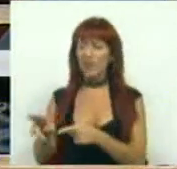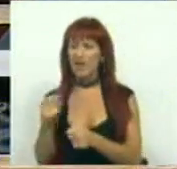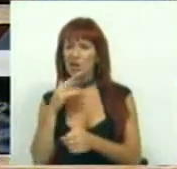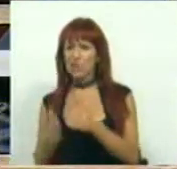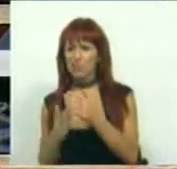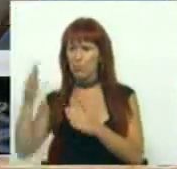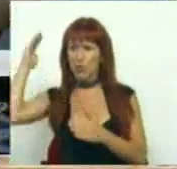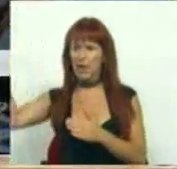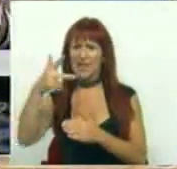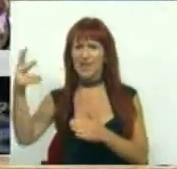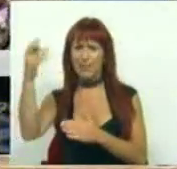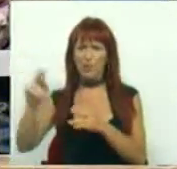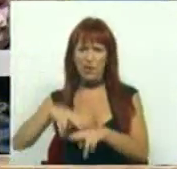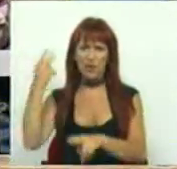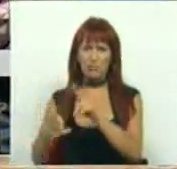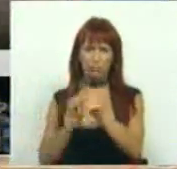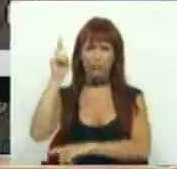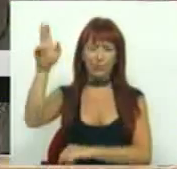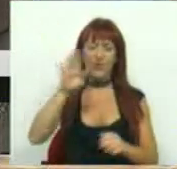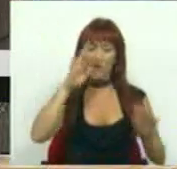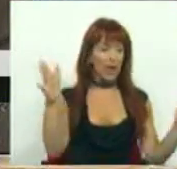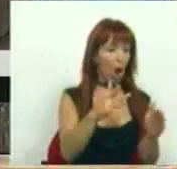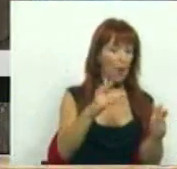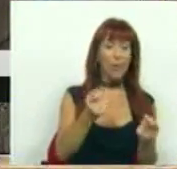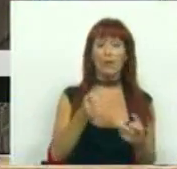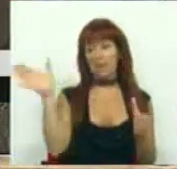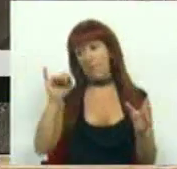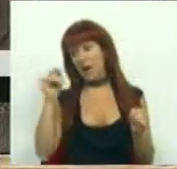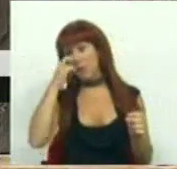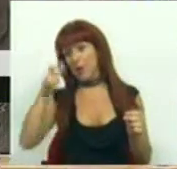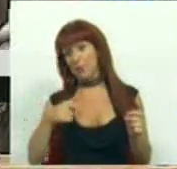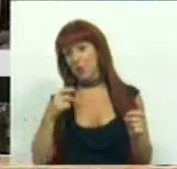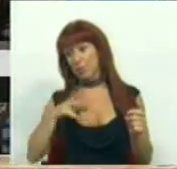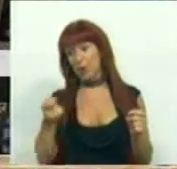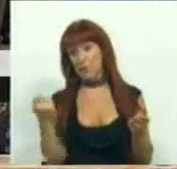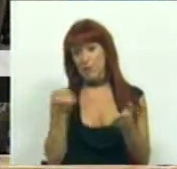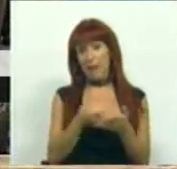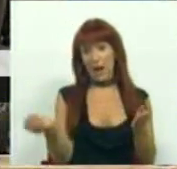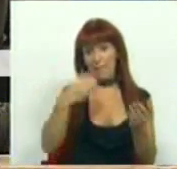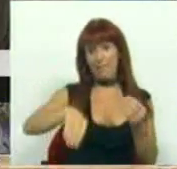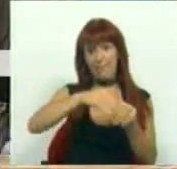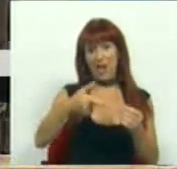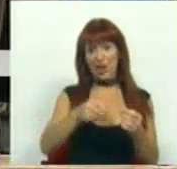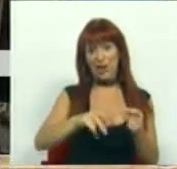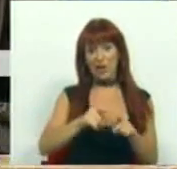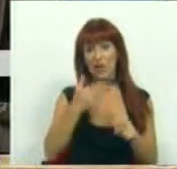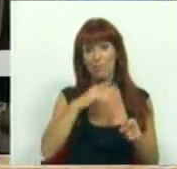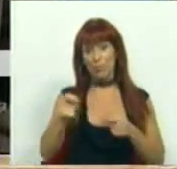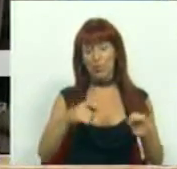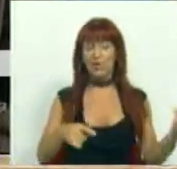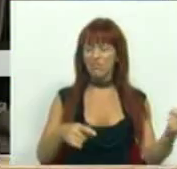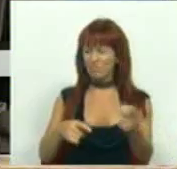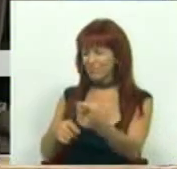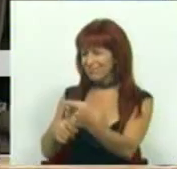aumentar mais do que 100%, se não reduzem o universo é porque então há mais pessoas e mais portugueses a pagar taxa moderadora. Os senhores